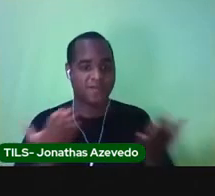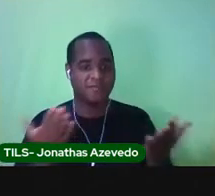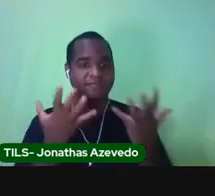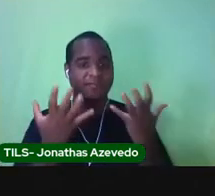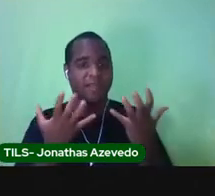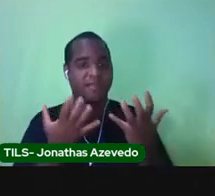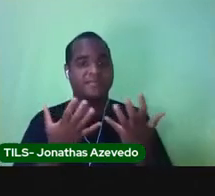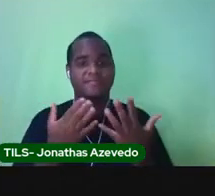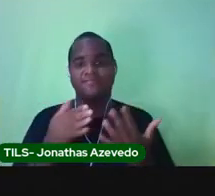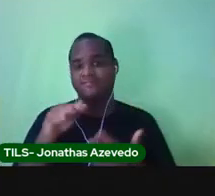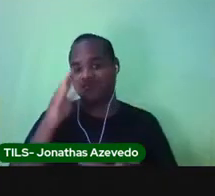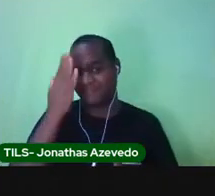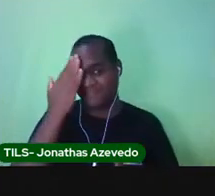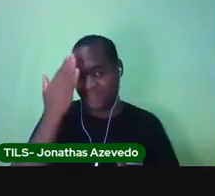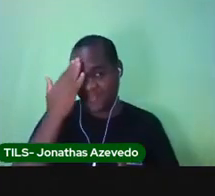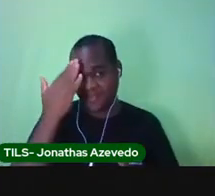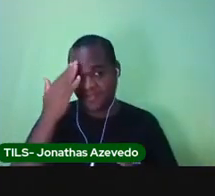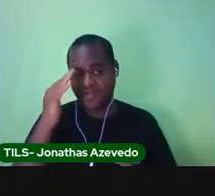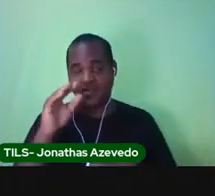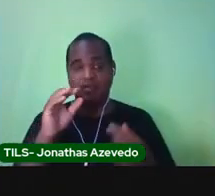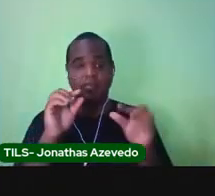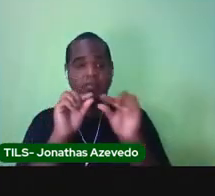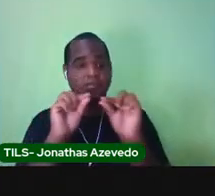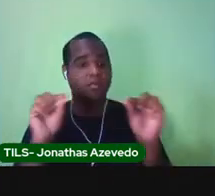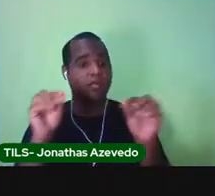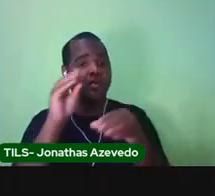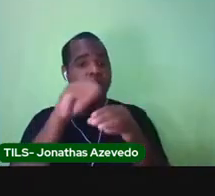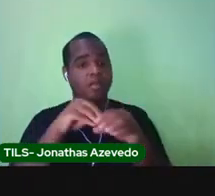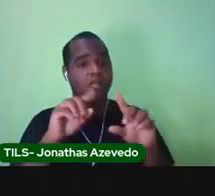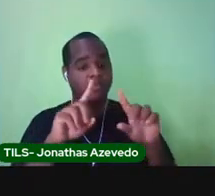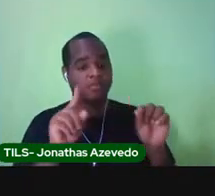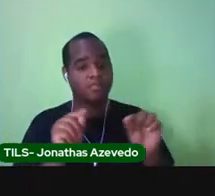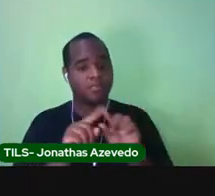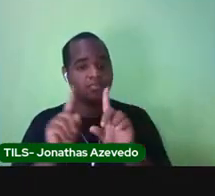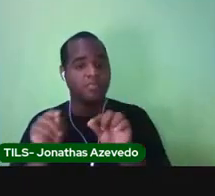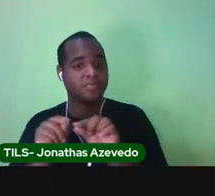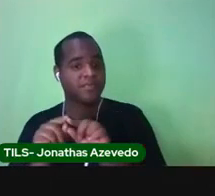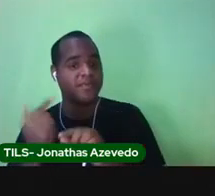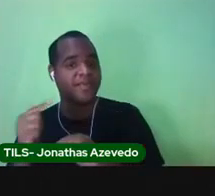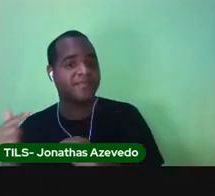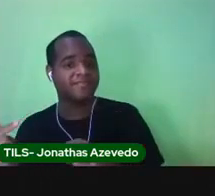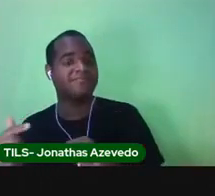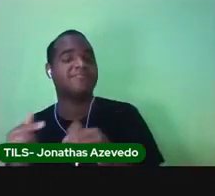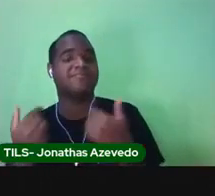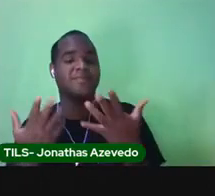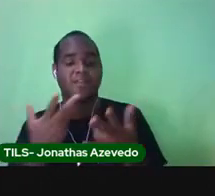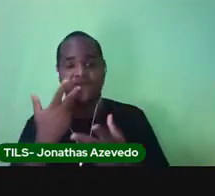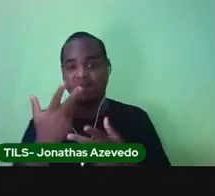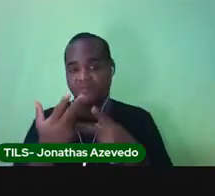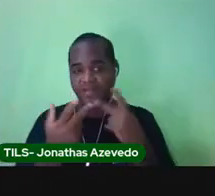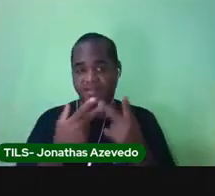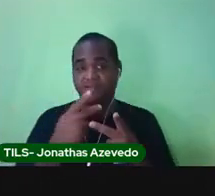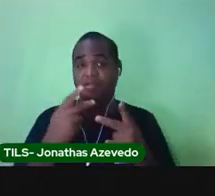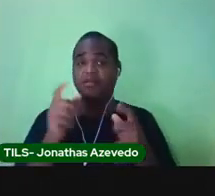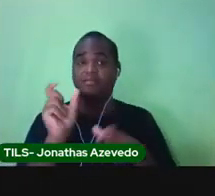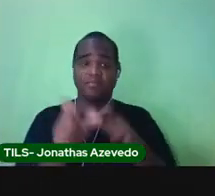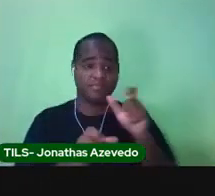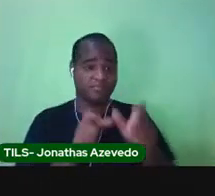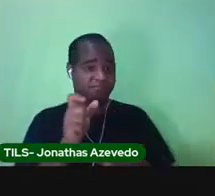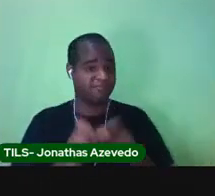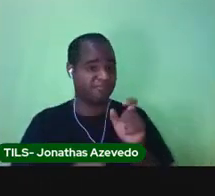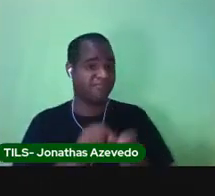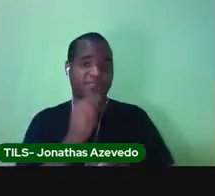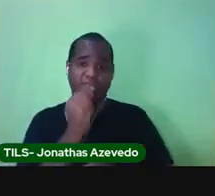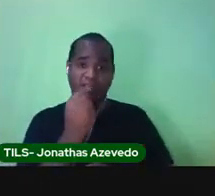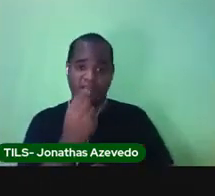por que a prof não tinha colocado nada dentro dos quadradinhos. Aí eu falei. Porque nem todo mundo nasce o primeiro